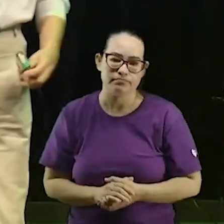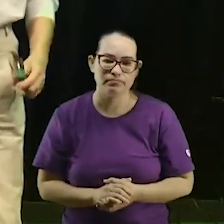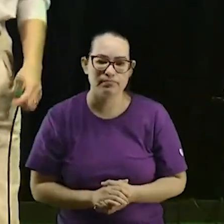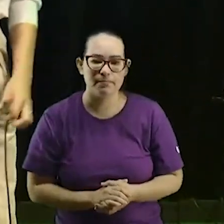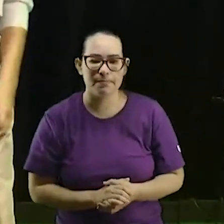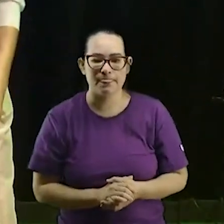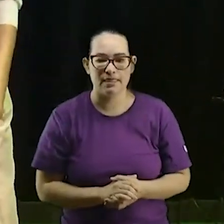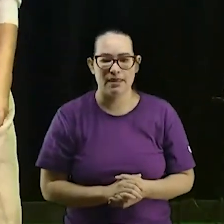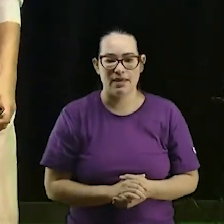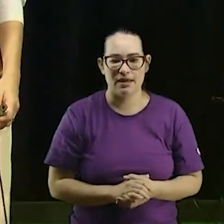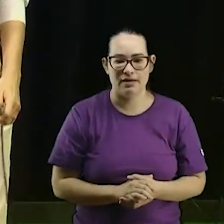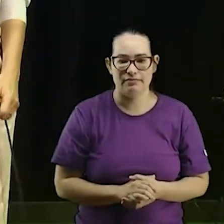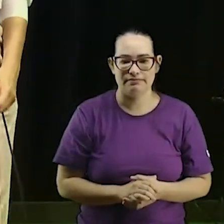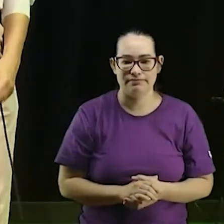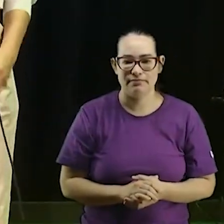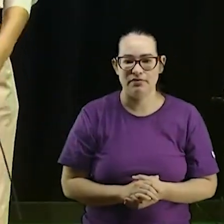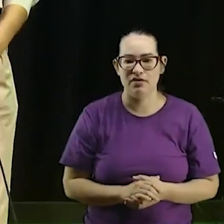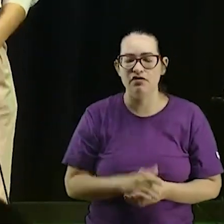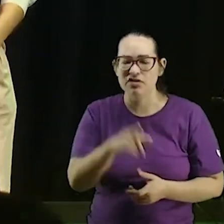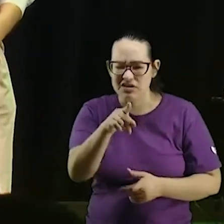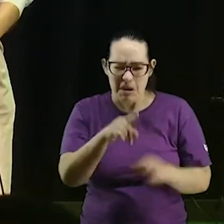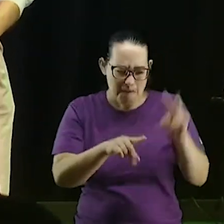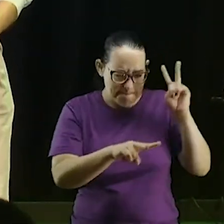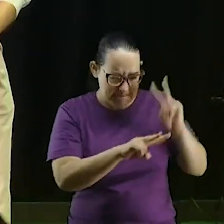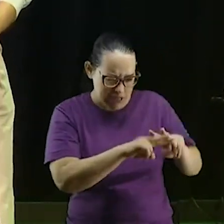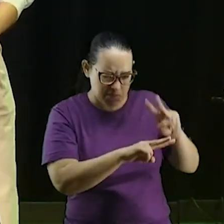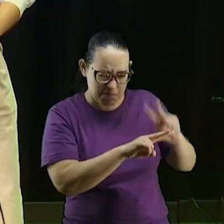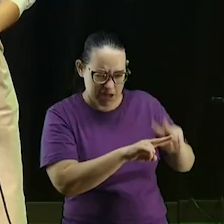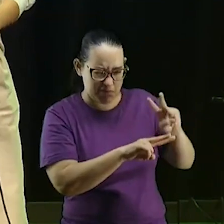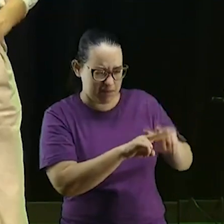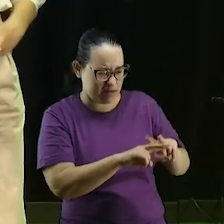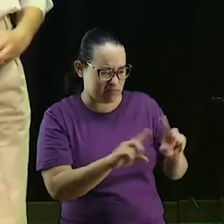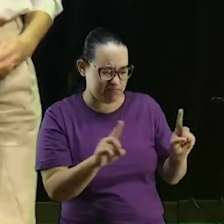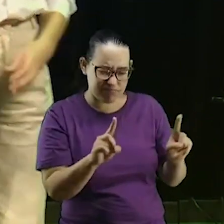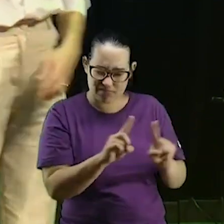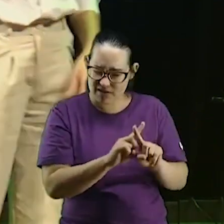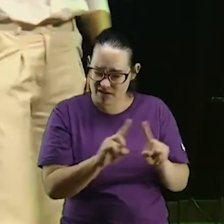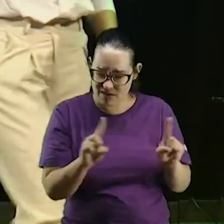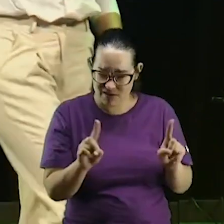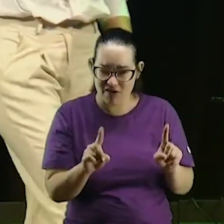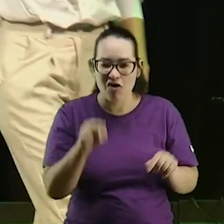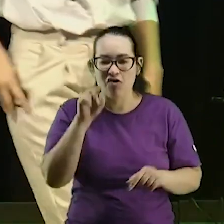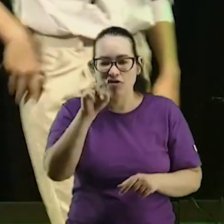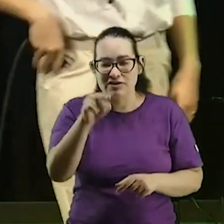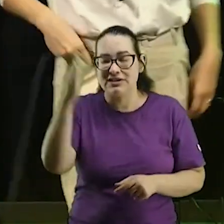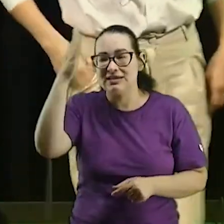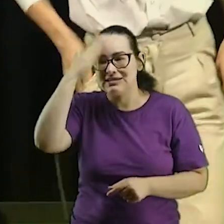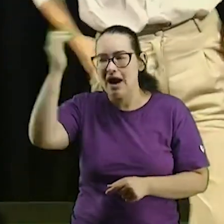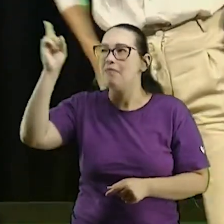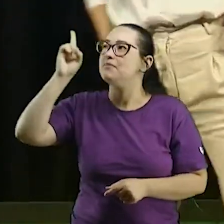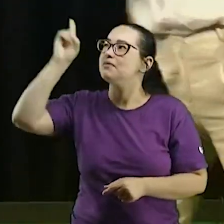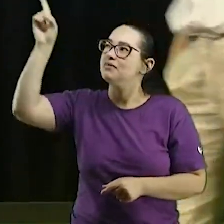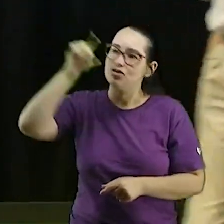não fique dentro do cativeiro você sabe para onde Deus está te chamando